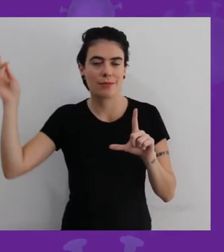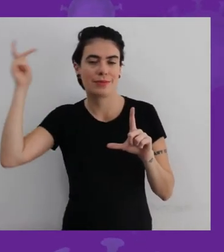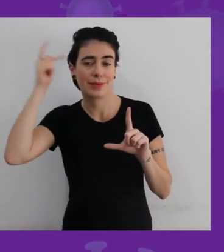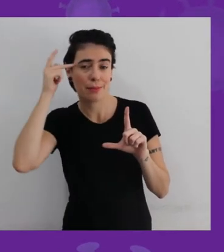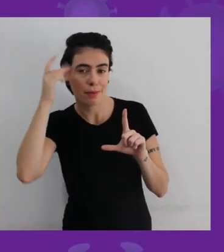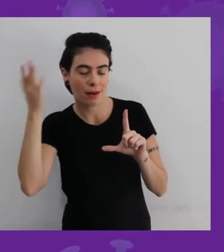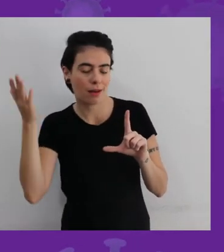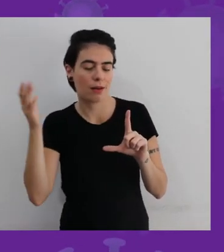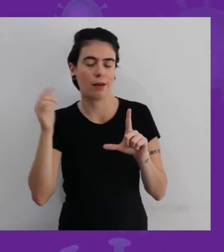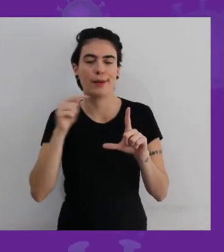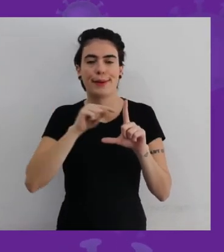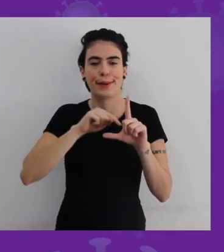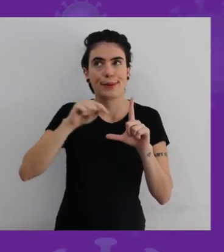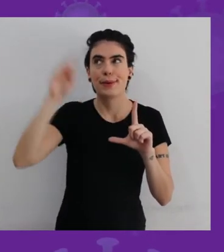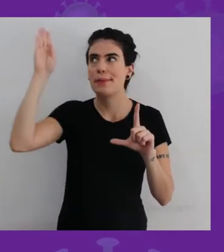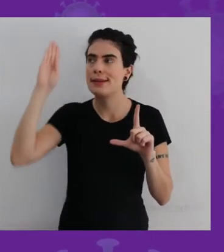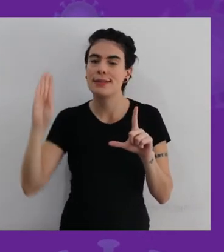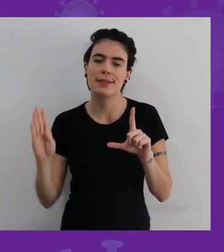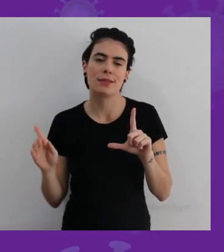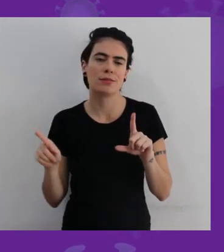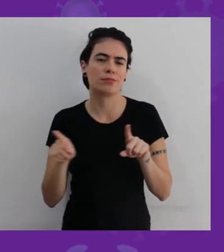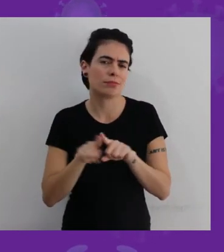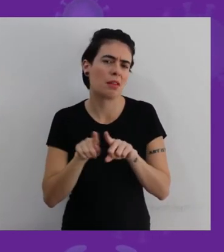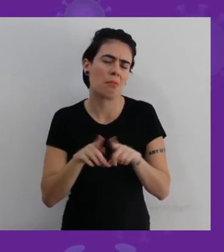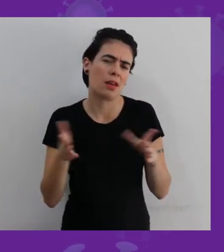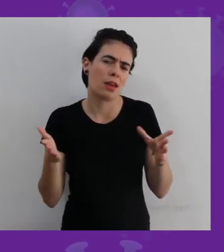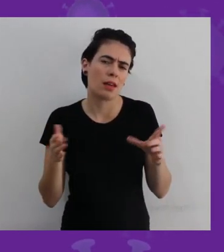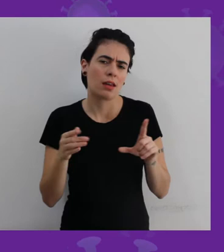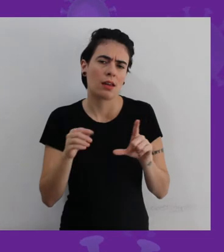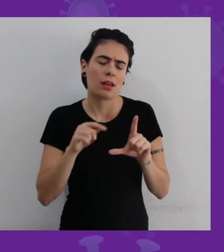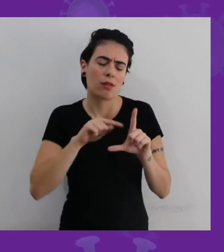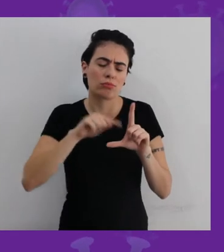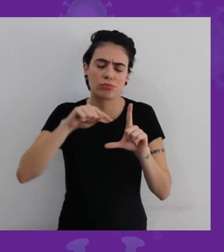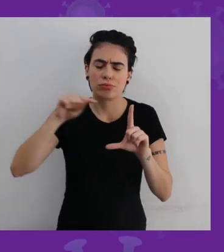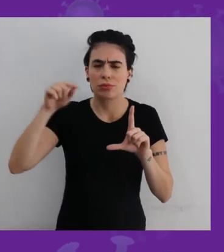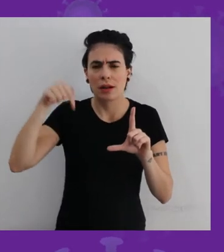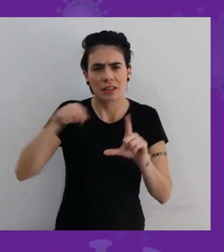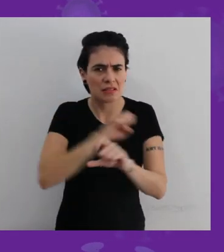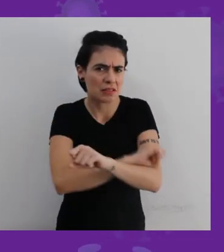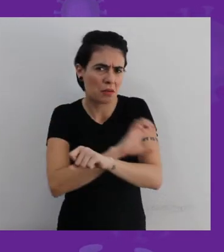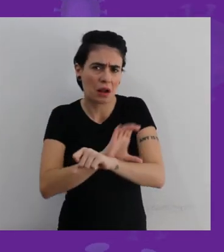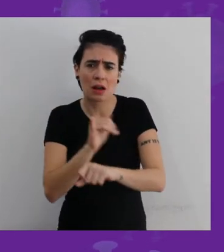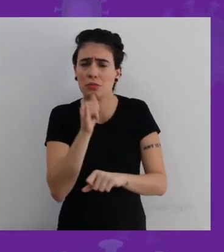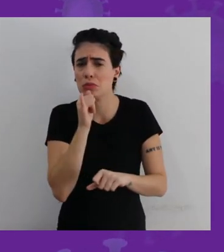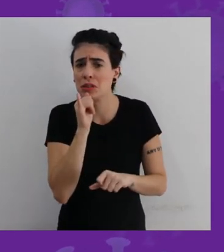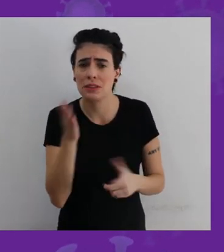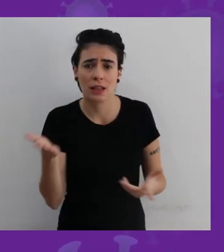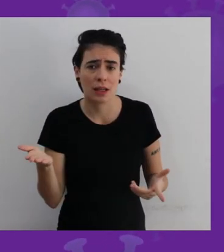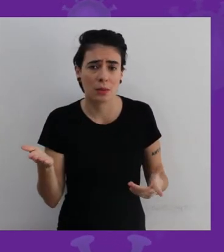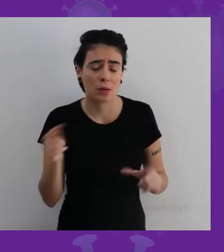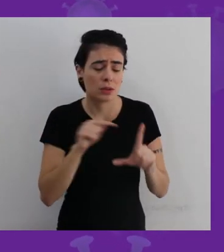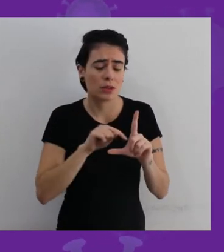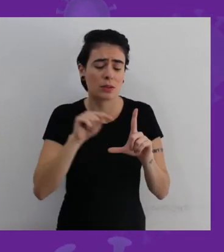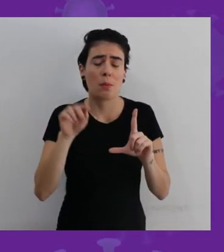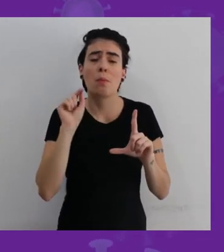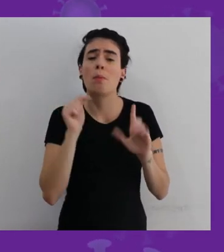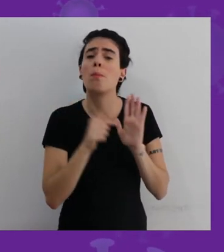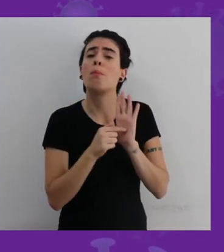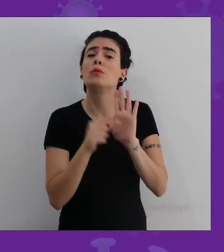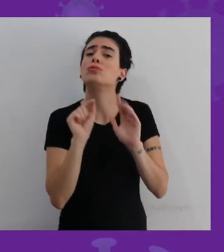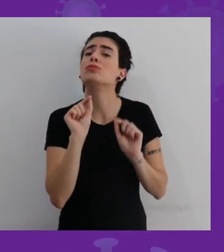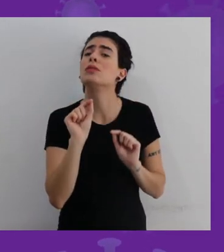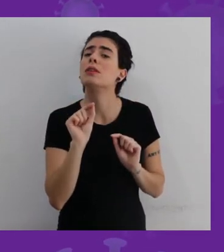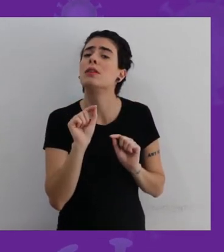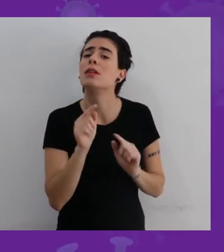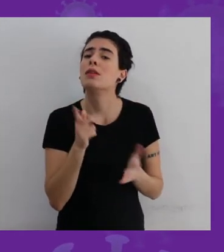estado de São Paulo, as curvas epidêmicas do próprio Brasil e as curvas epidêmicas de São Carlos, por exemplo, elas ainda